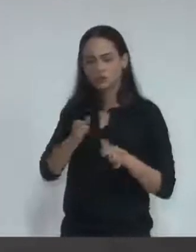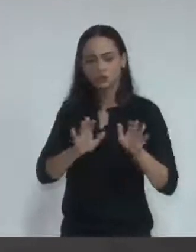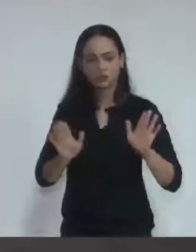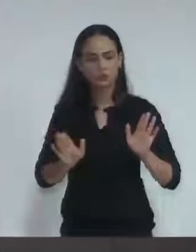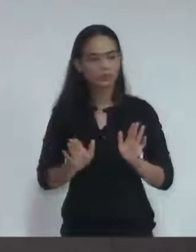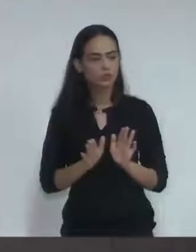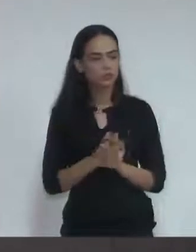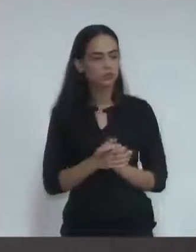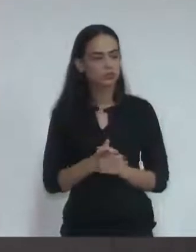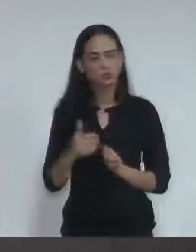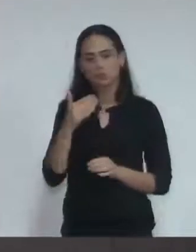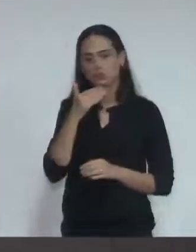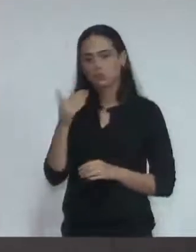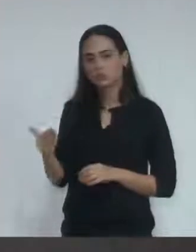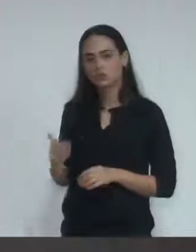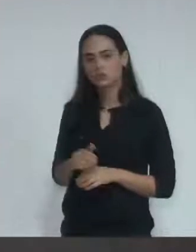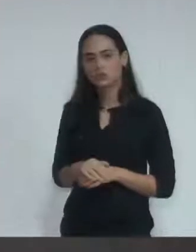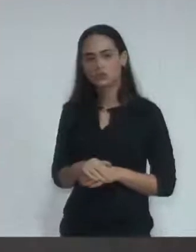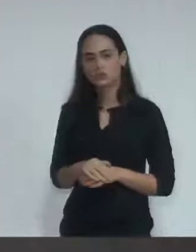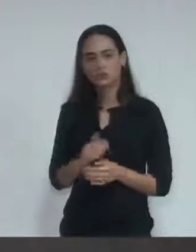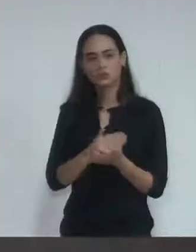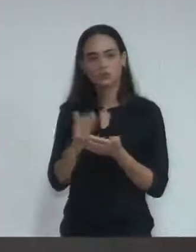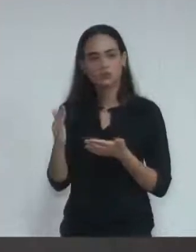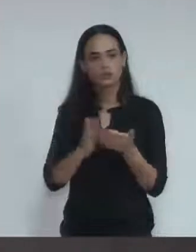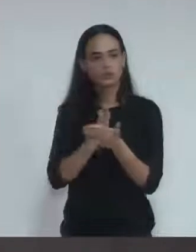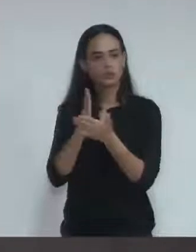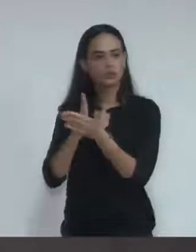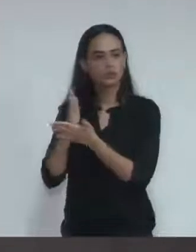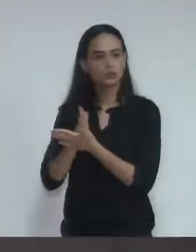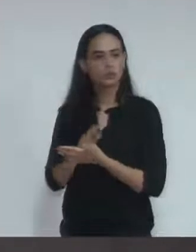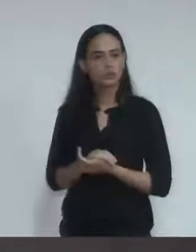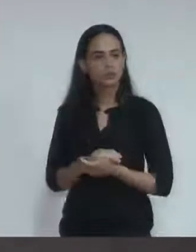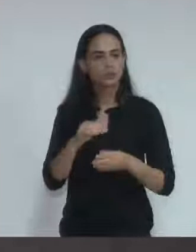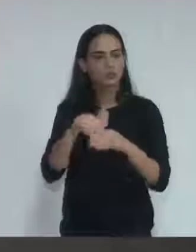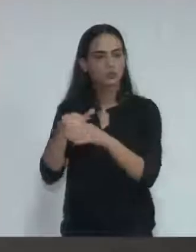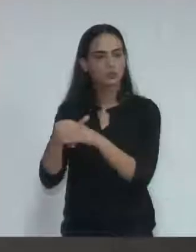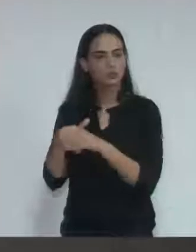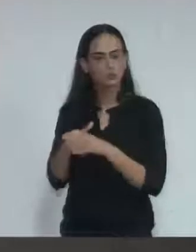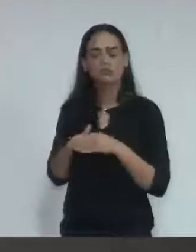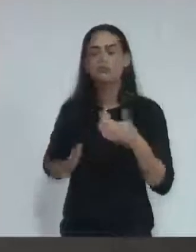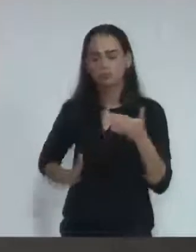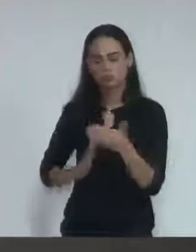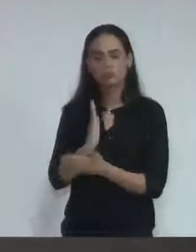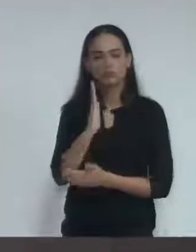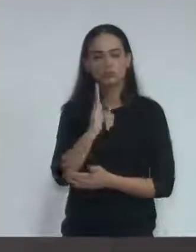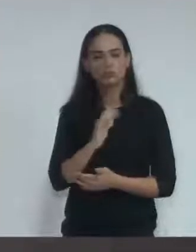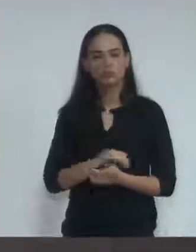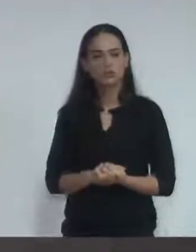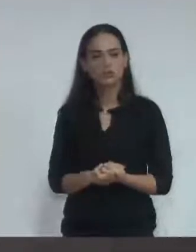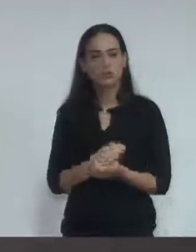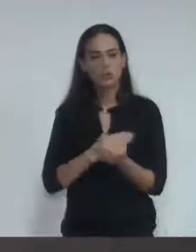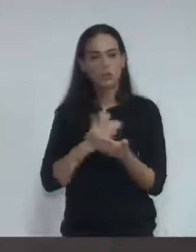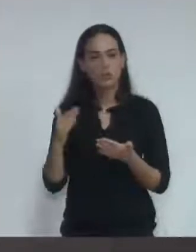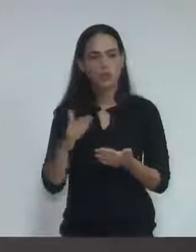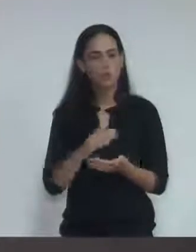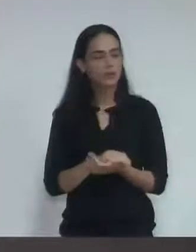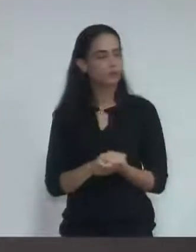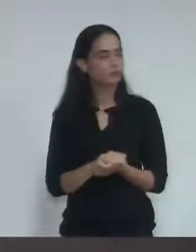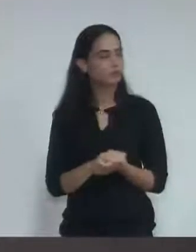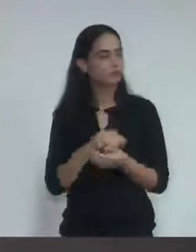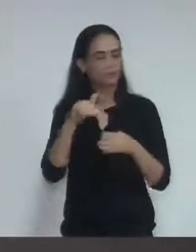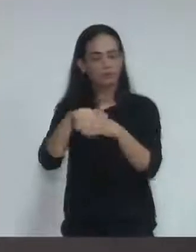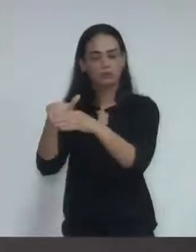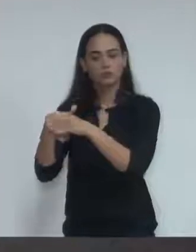ser votadas englobadamente. Está sobre apreciação do plenário. Foi aprovada. Estão em discussão as moções número 84,